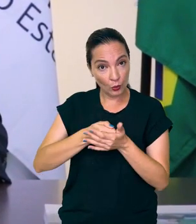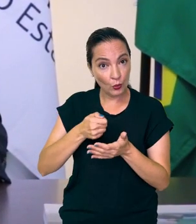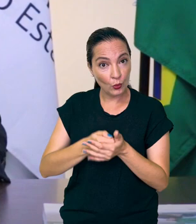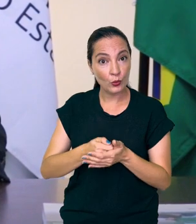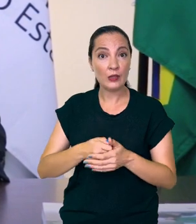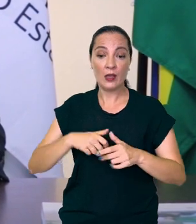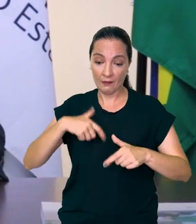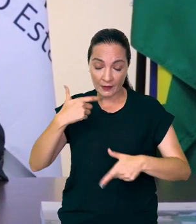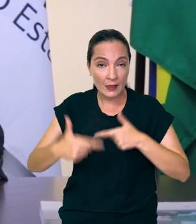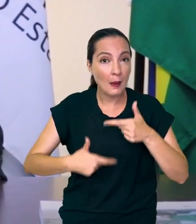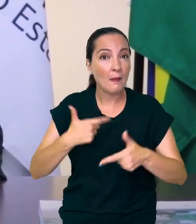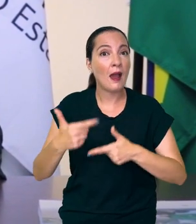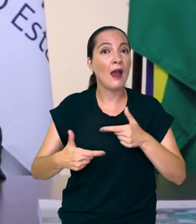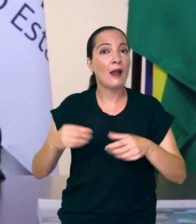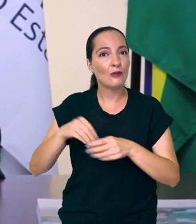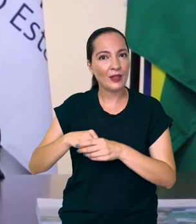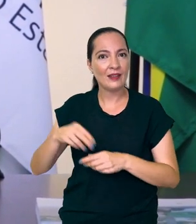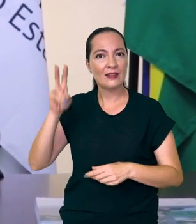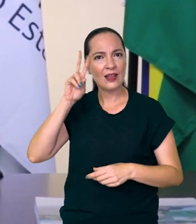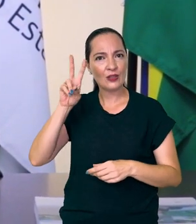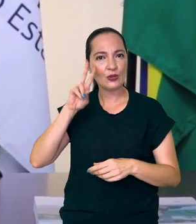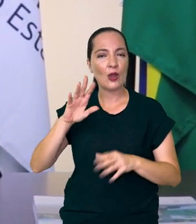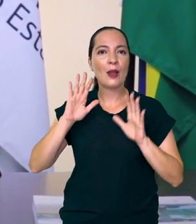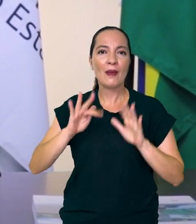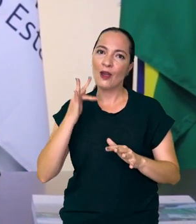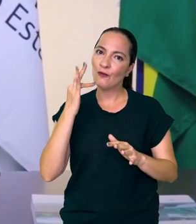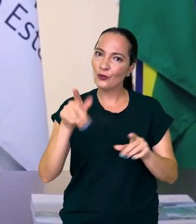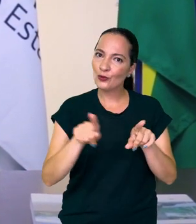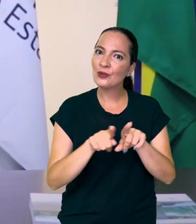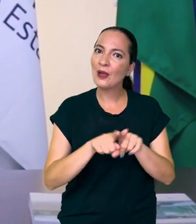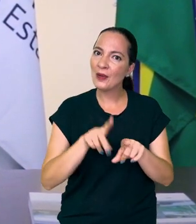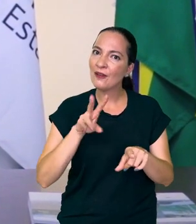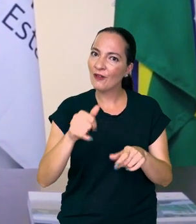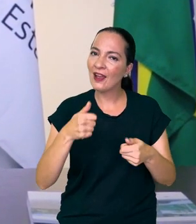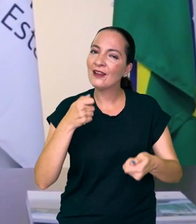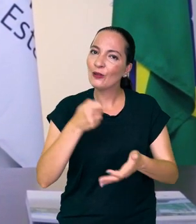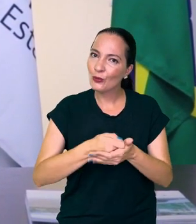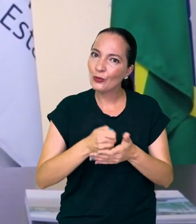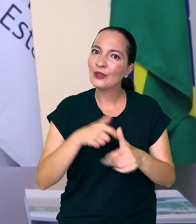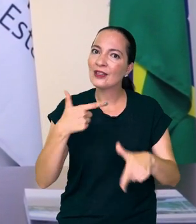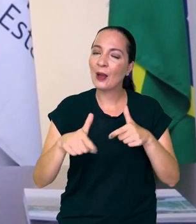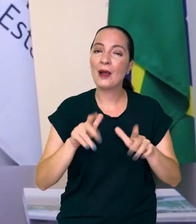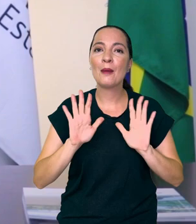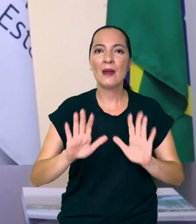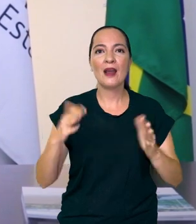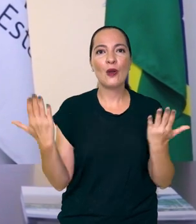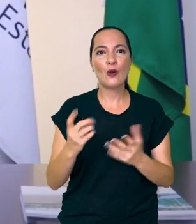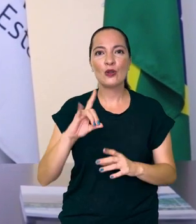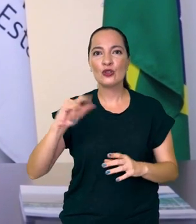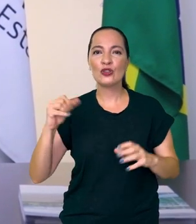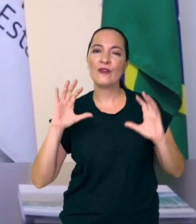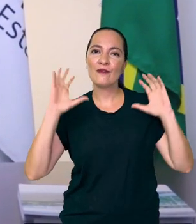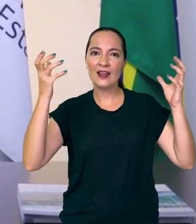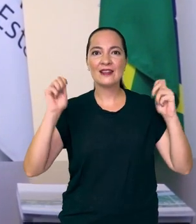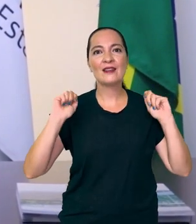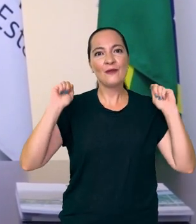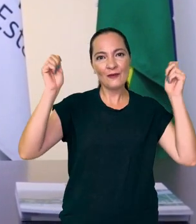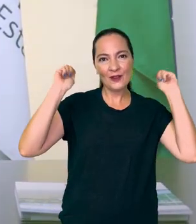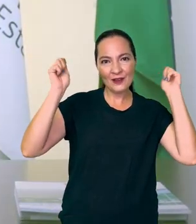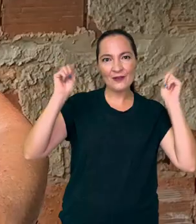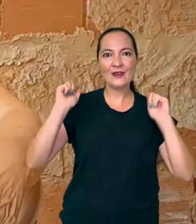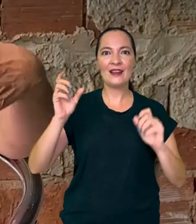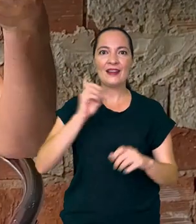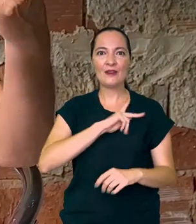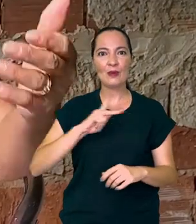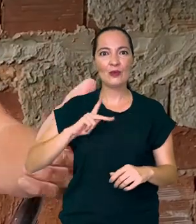trabalho em sua história, muita luta e muito trabalho estão por vir. Mas hoje é dia de festa. Viva a Defensoria Pública do Estado de